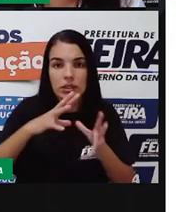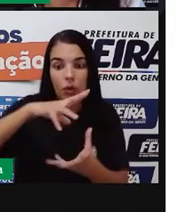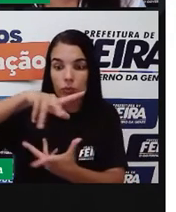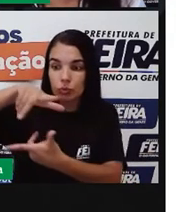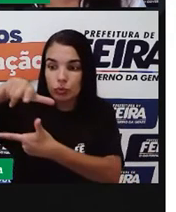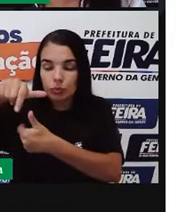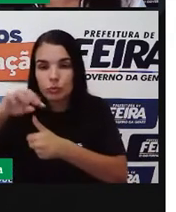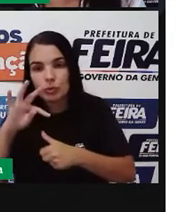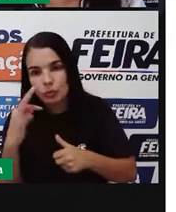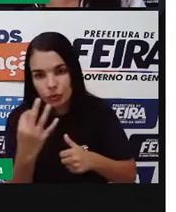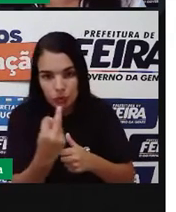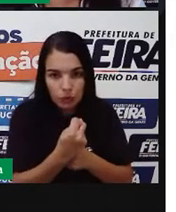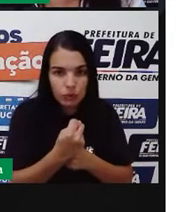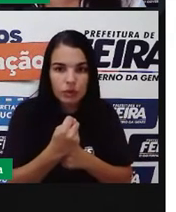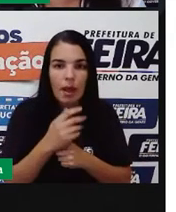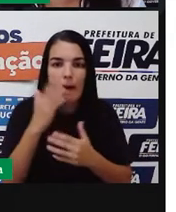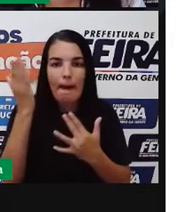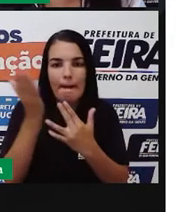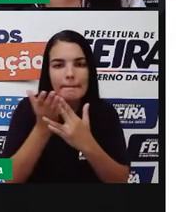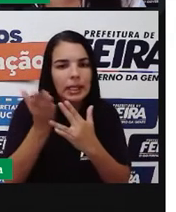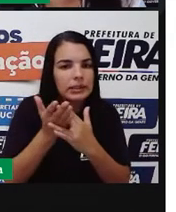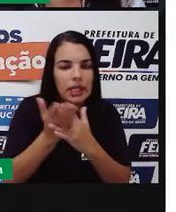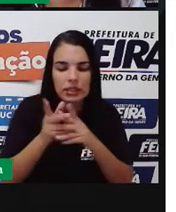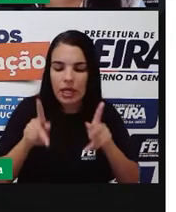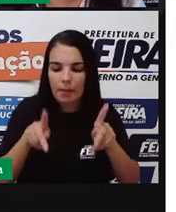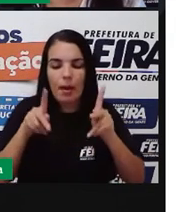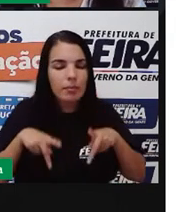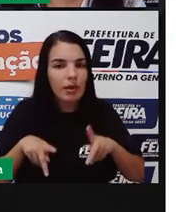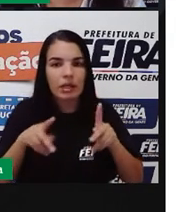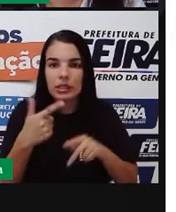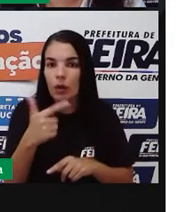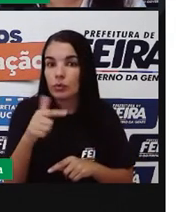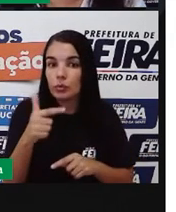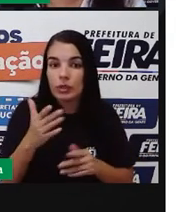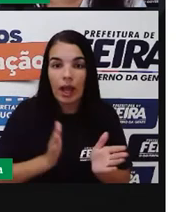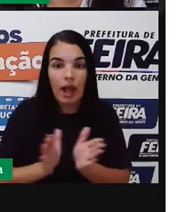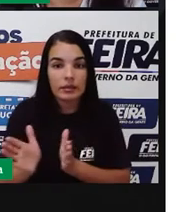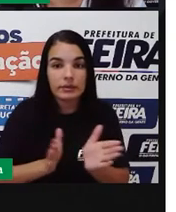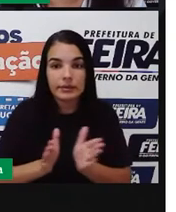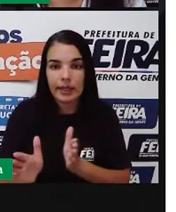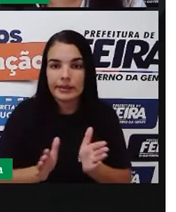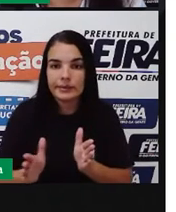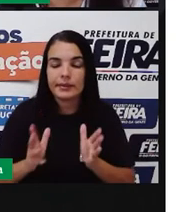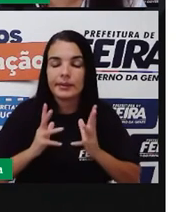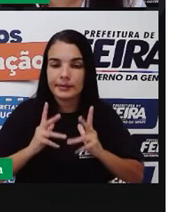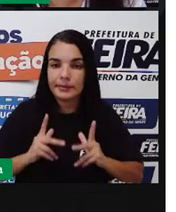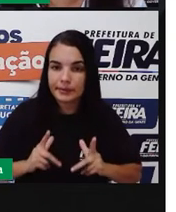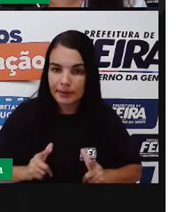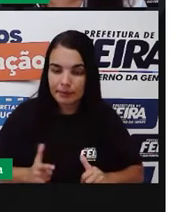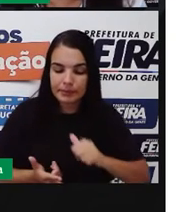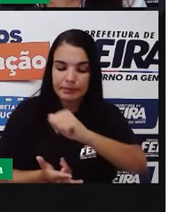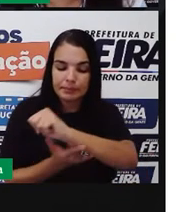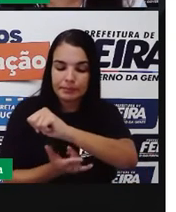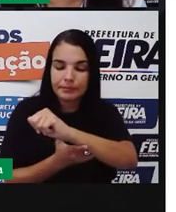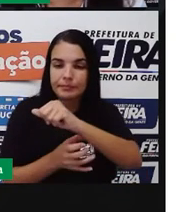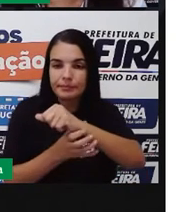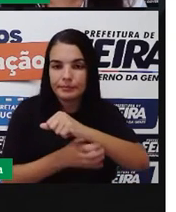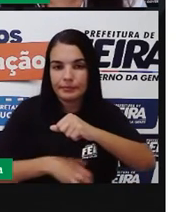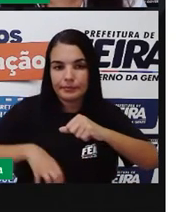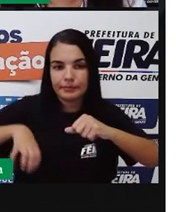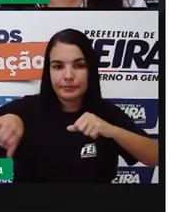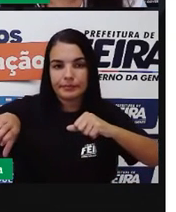Unidas, mais da metade da população não tem acesso a esgoto tratado.